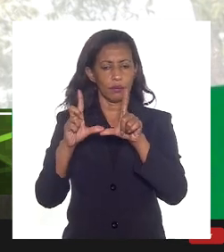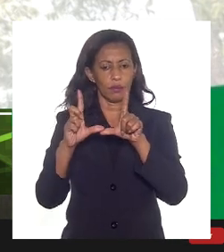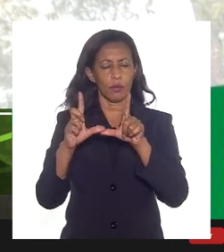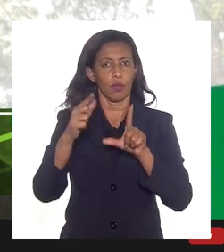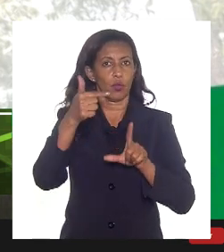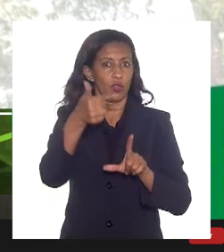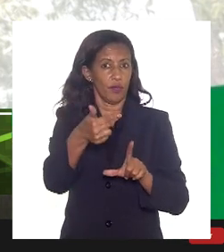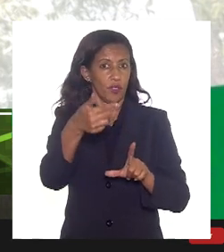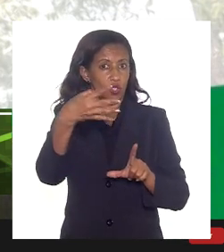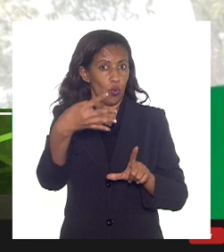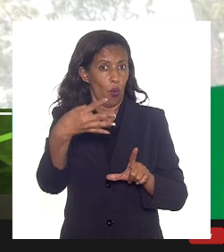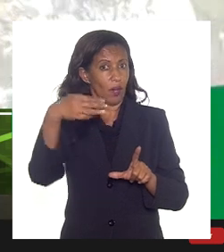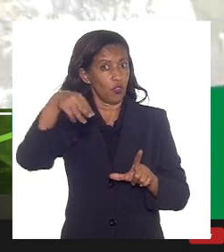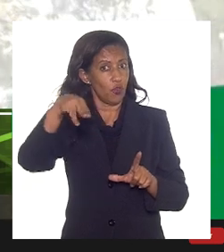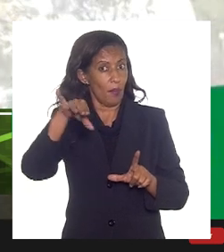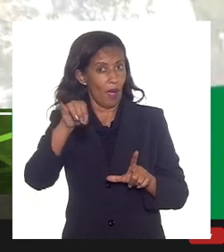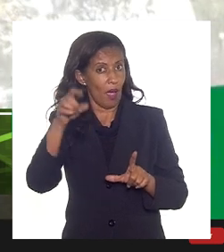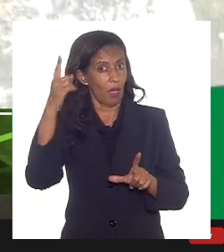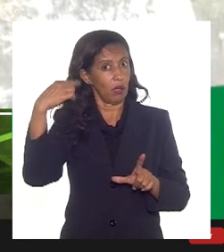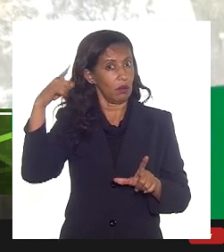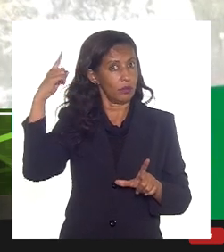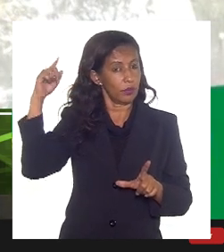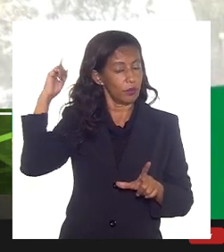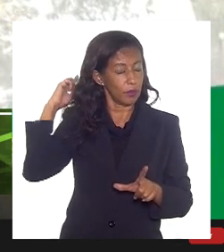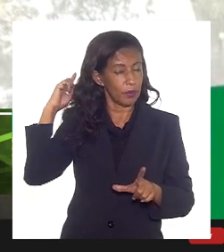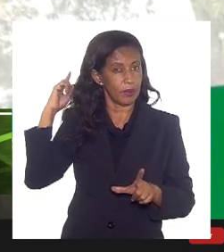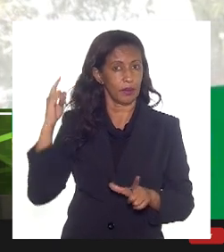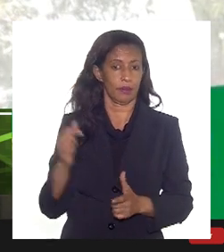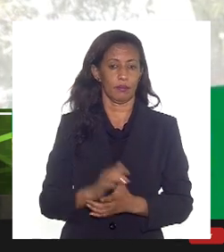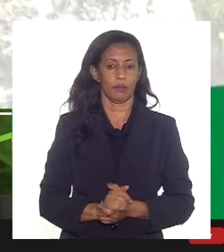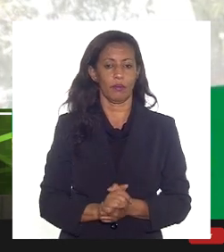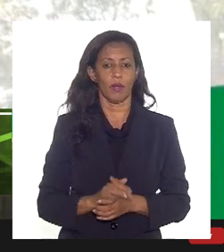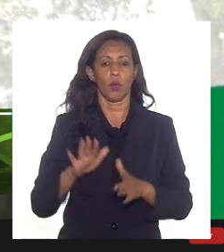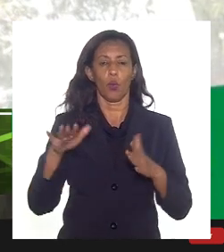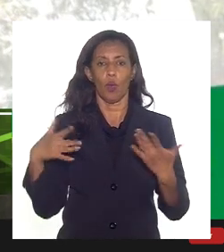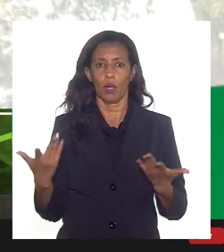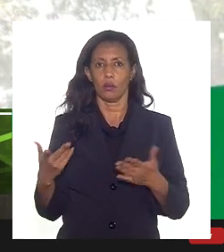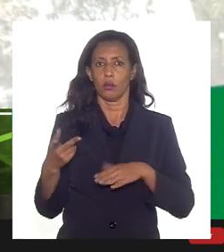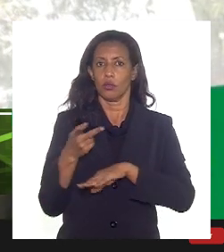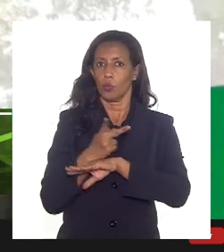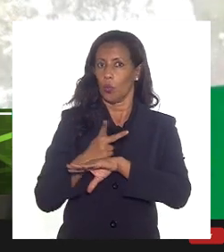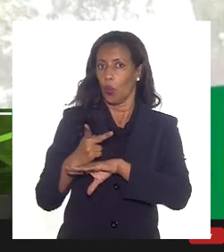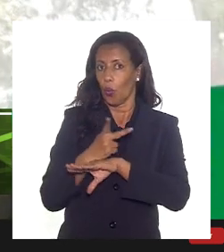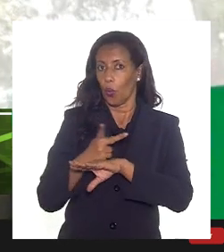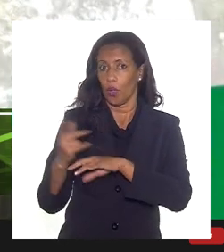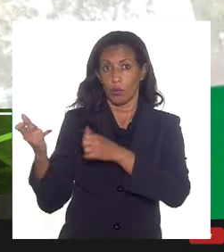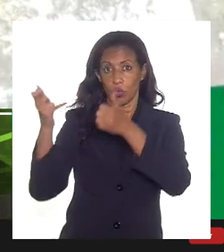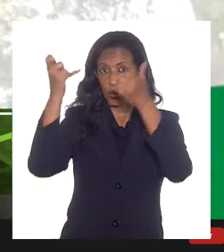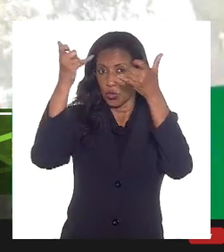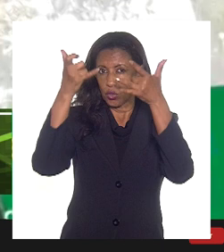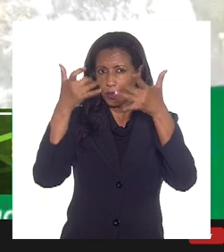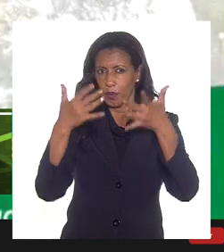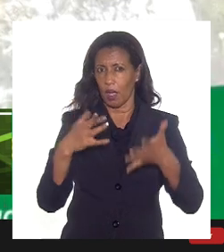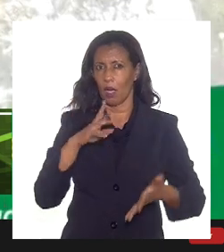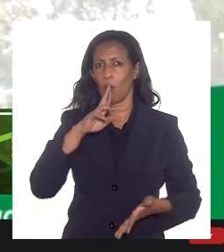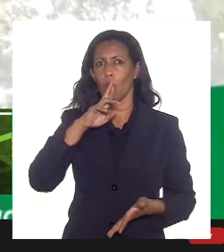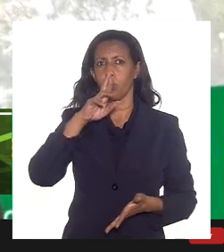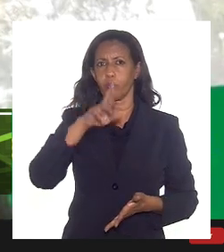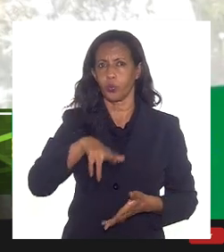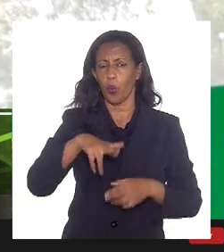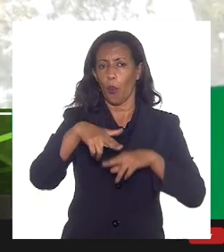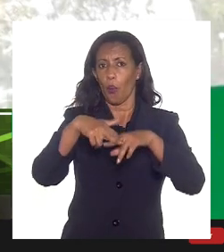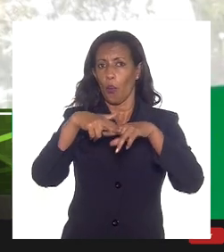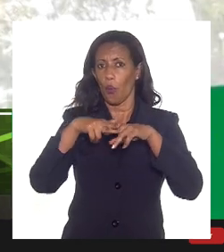24 de maio na semana passada quando nós procuramos esclarecer as razões pelas quais